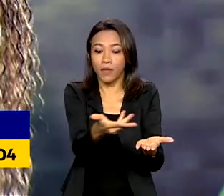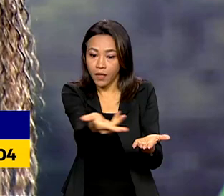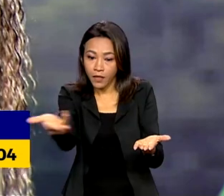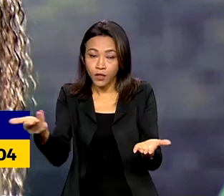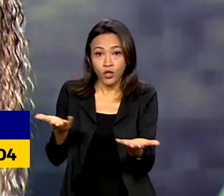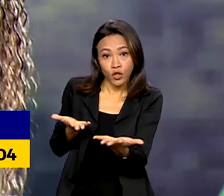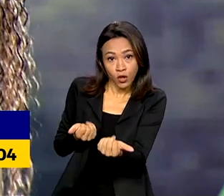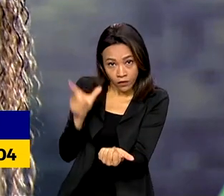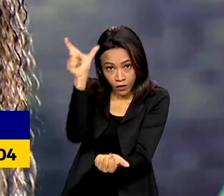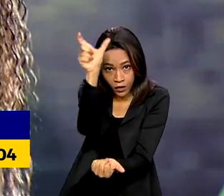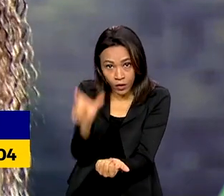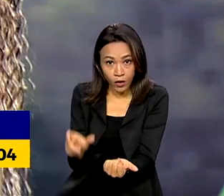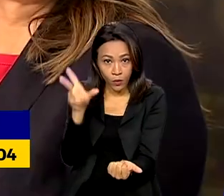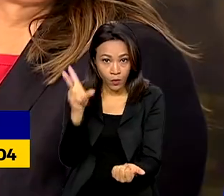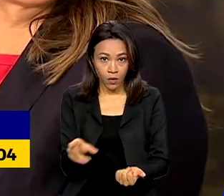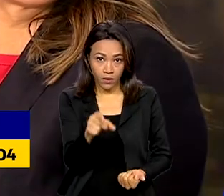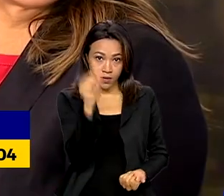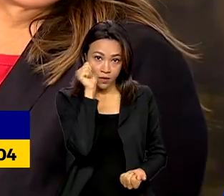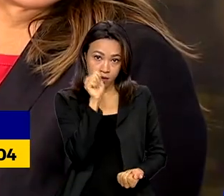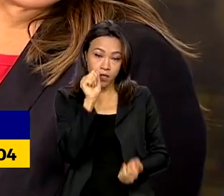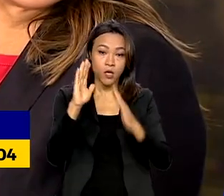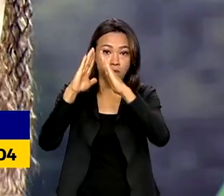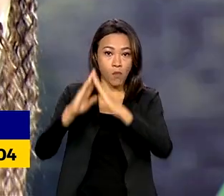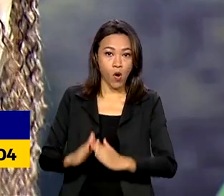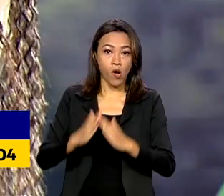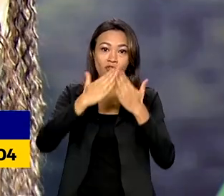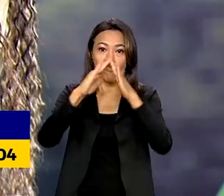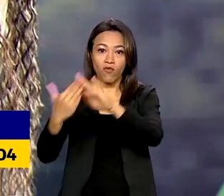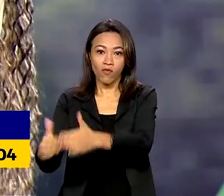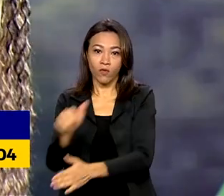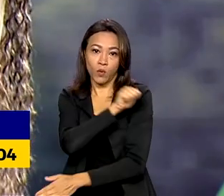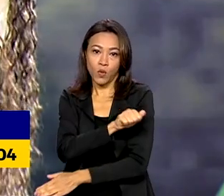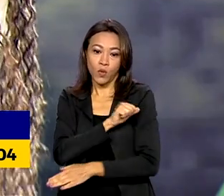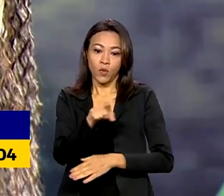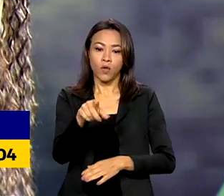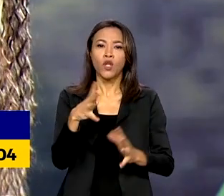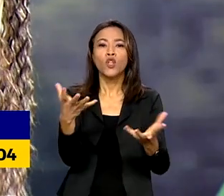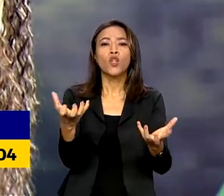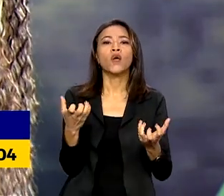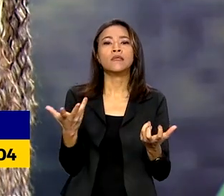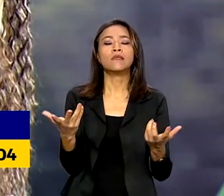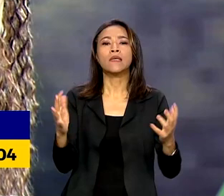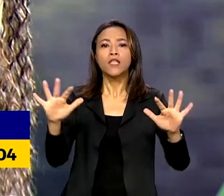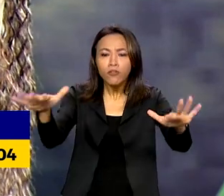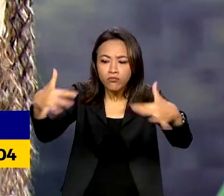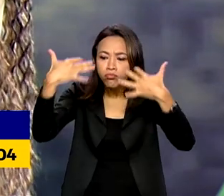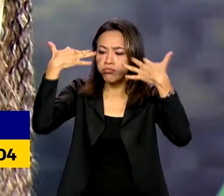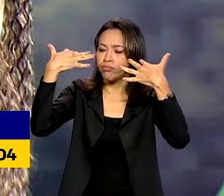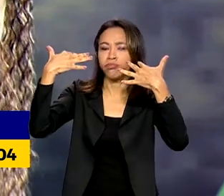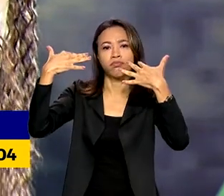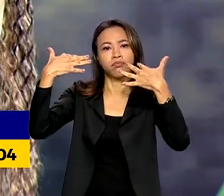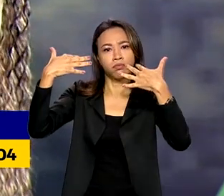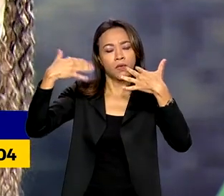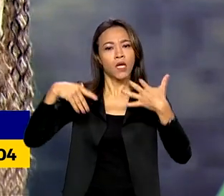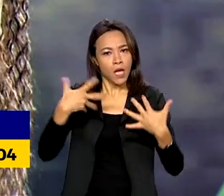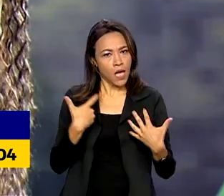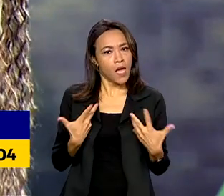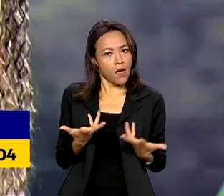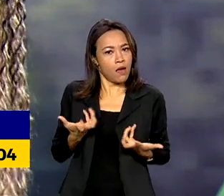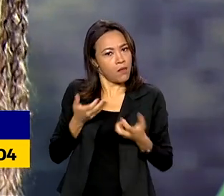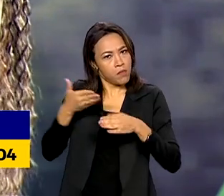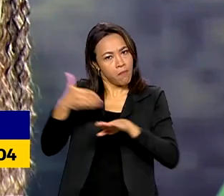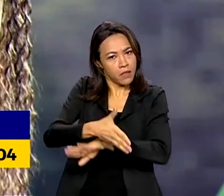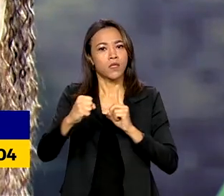Tuani, moradora de uma favela no Rio de Janeiro. Nós queremos ser ouvidos, nós queremos fazer parte da participação